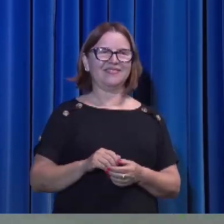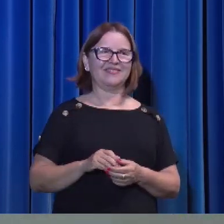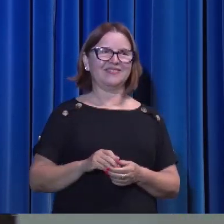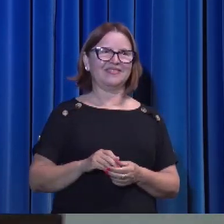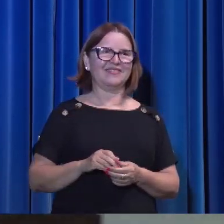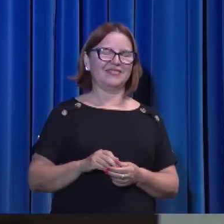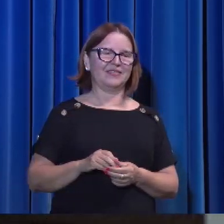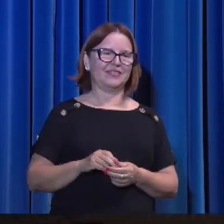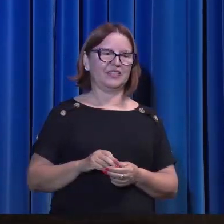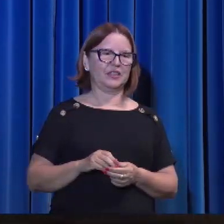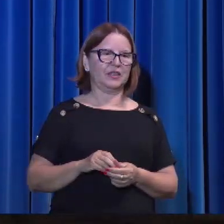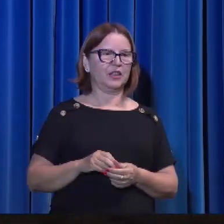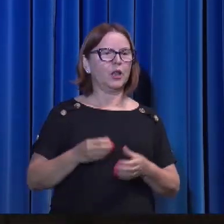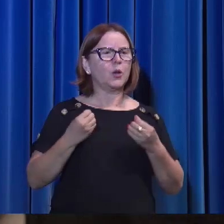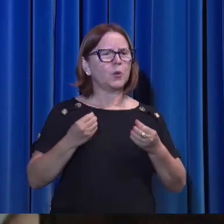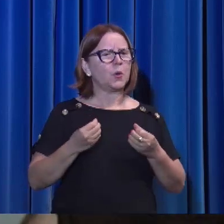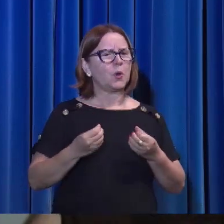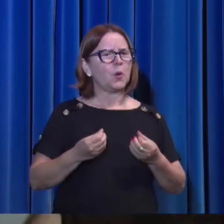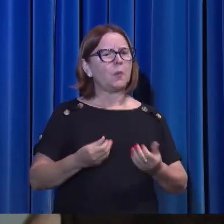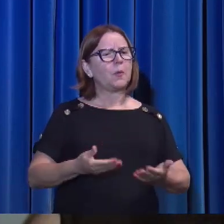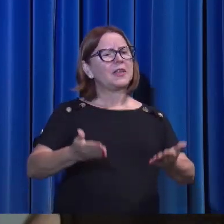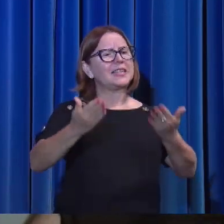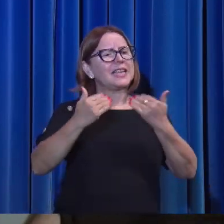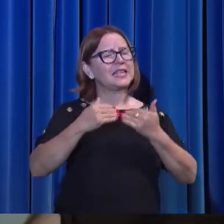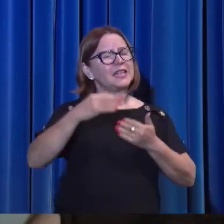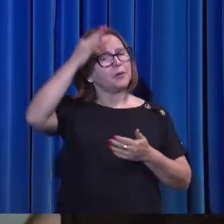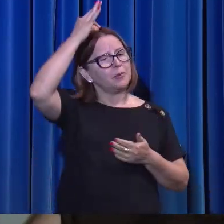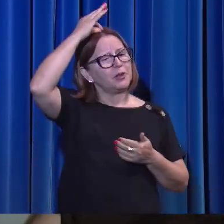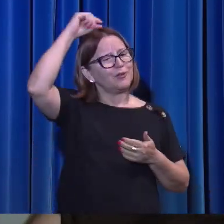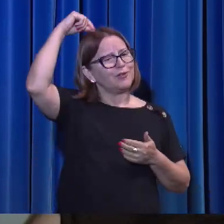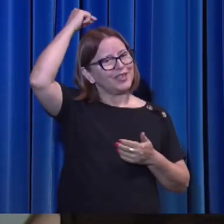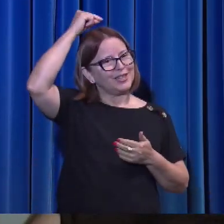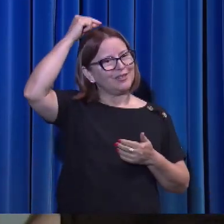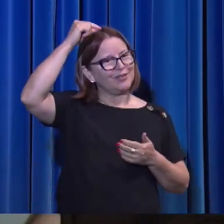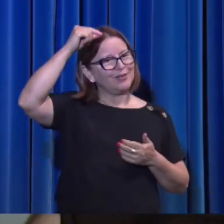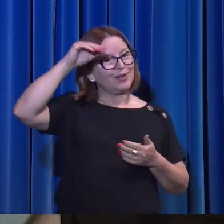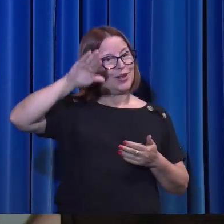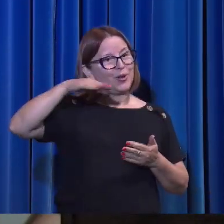Como se recebe o Espírito Santo? Quando se recebe Jesus,